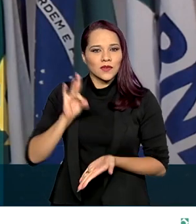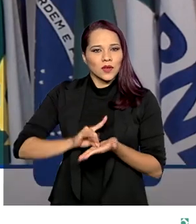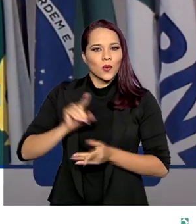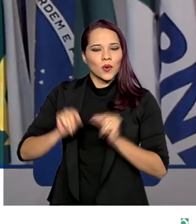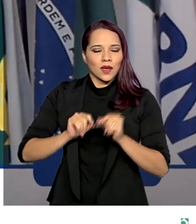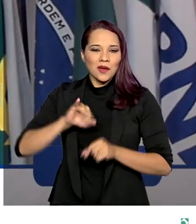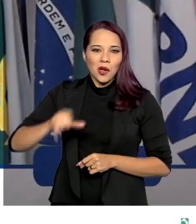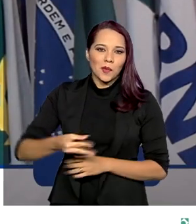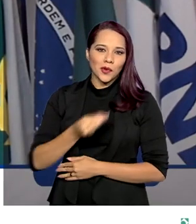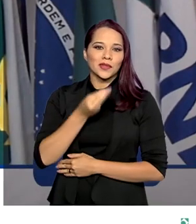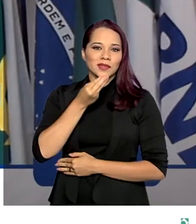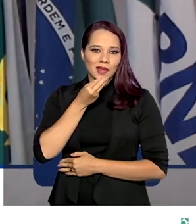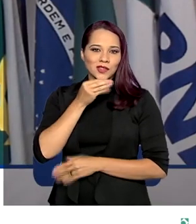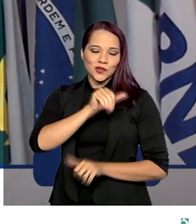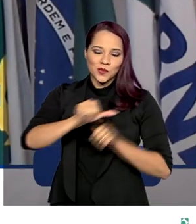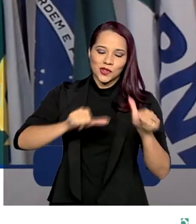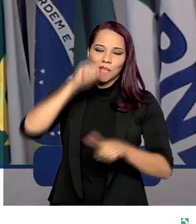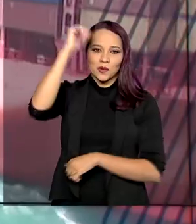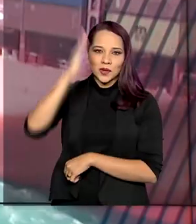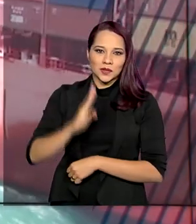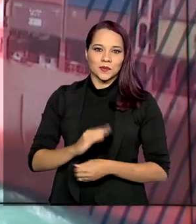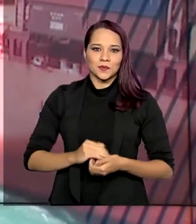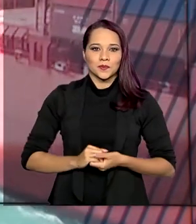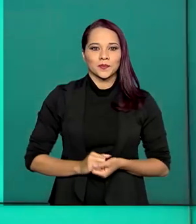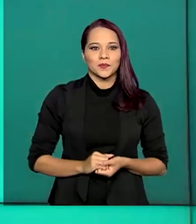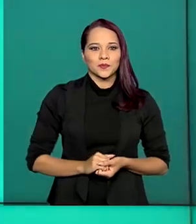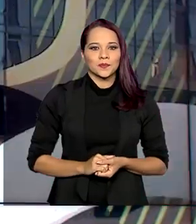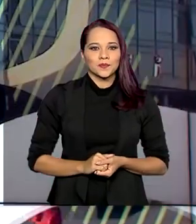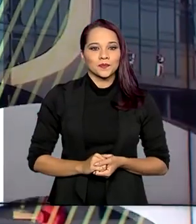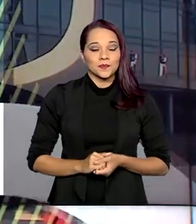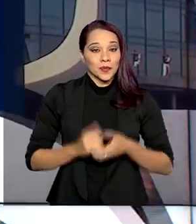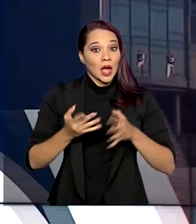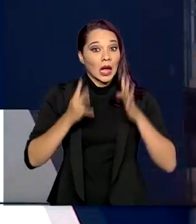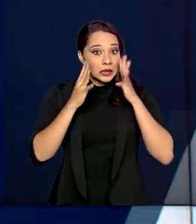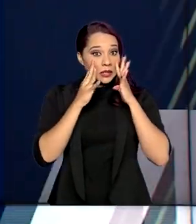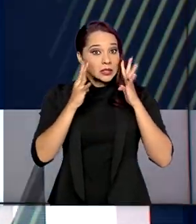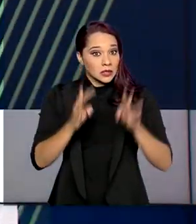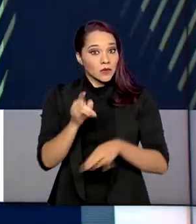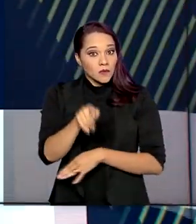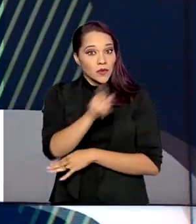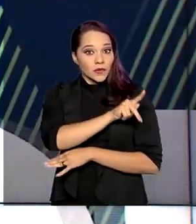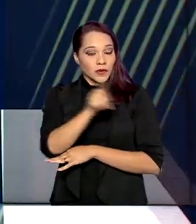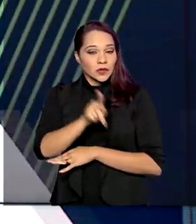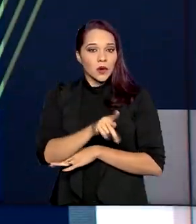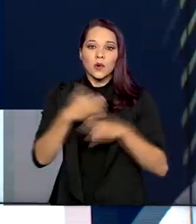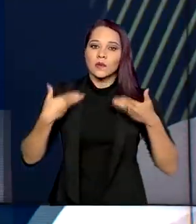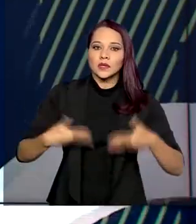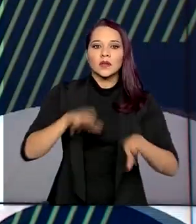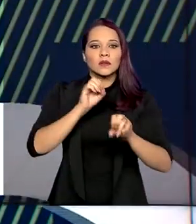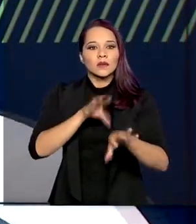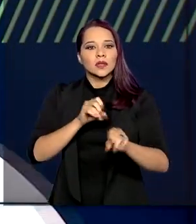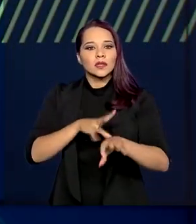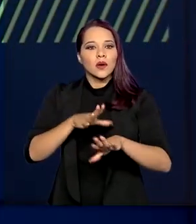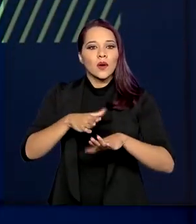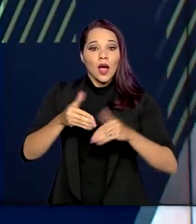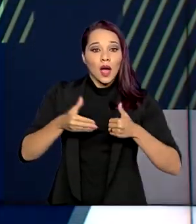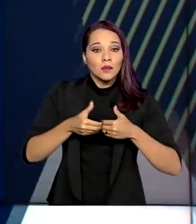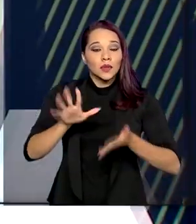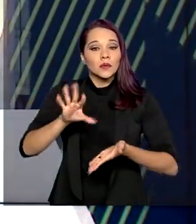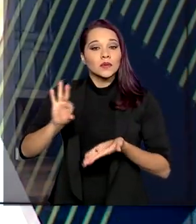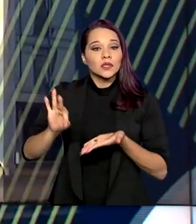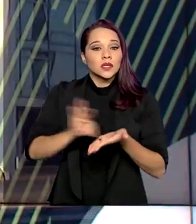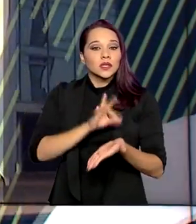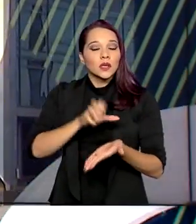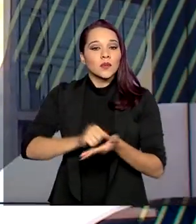uma oportunidade de mudar o Brasil. Atenção professores! O Ministério da Educação abriu inscrições